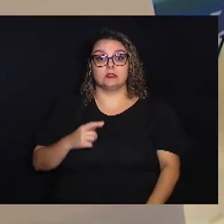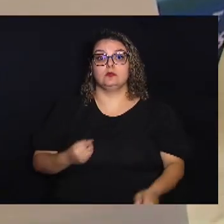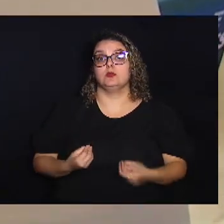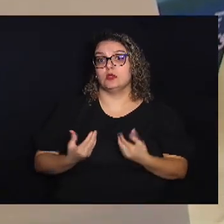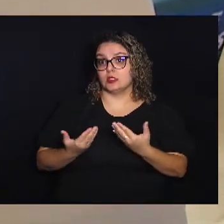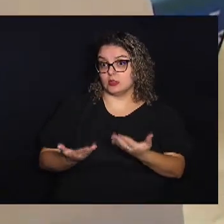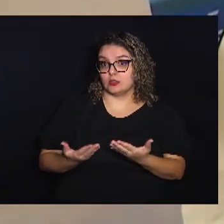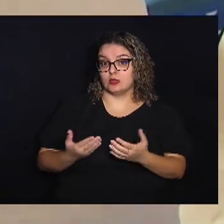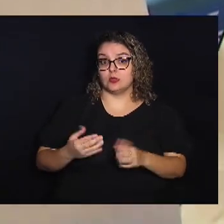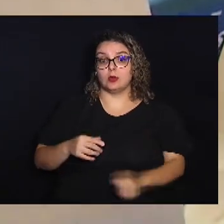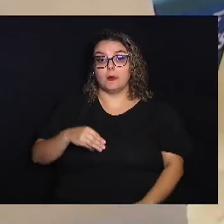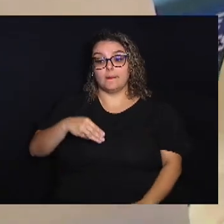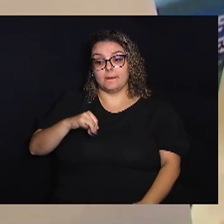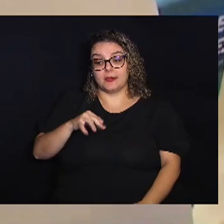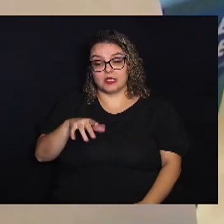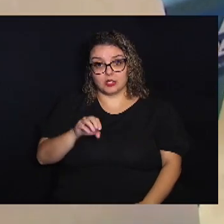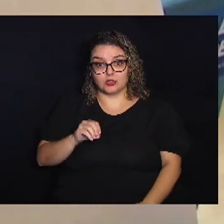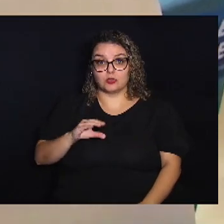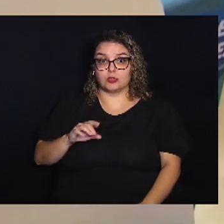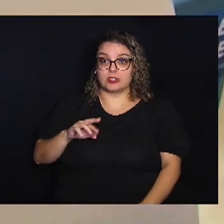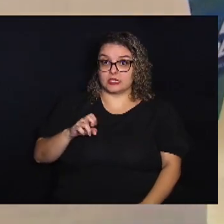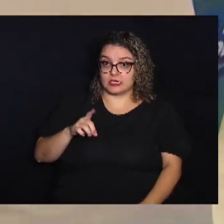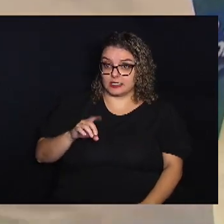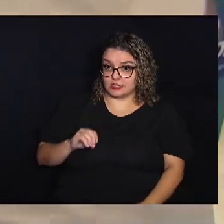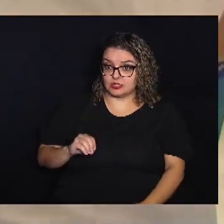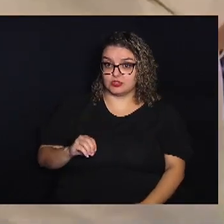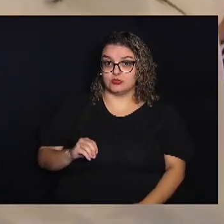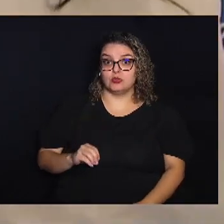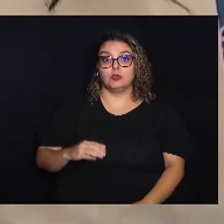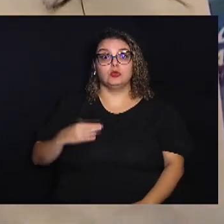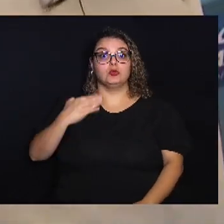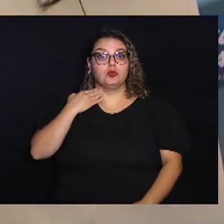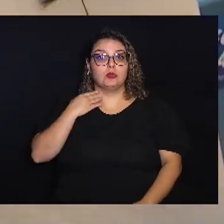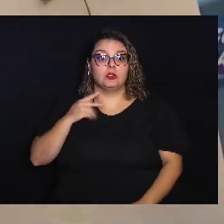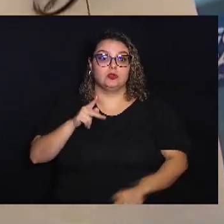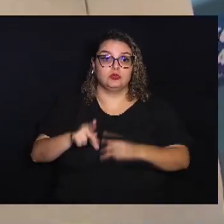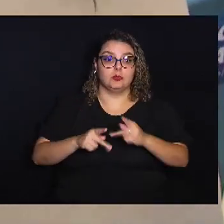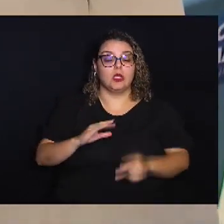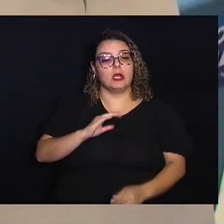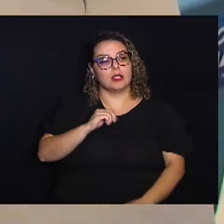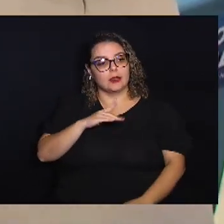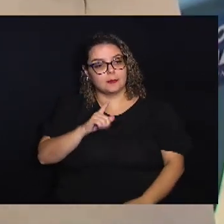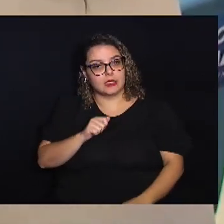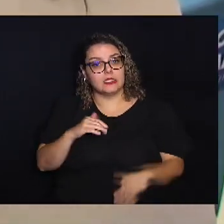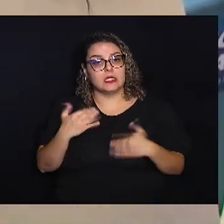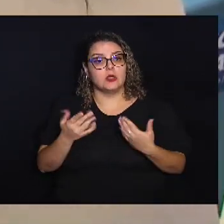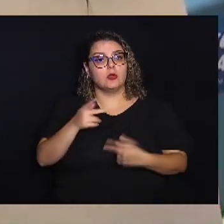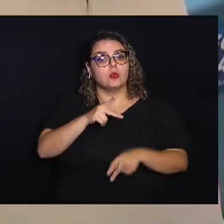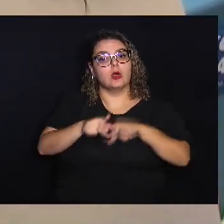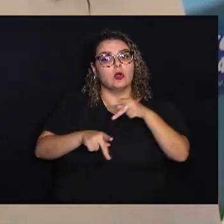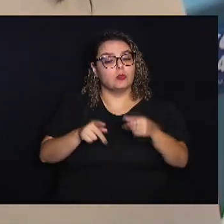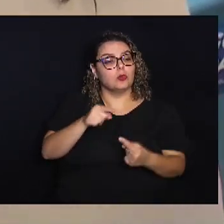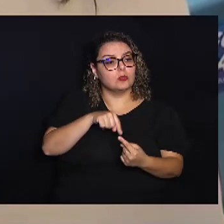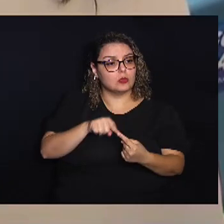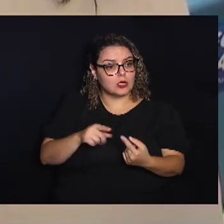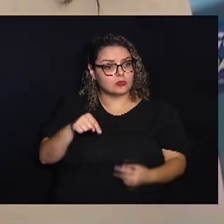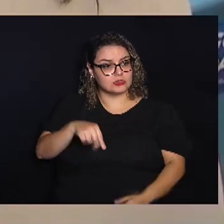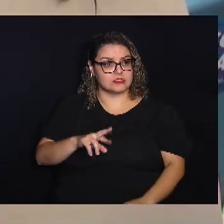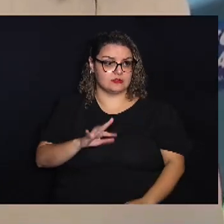microcrédito né financiamento através do Banco do Povo Camila e qual que é o público-alvo aqui desse feirão?